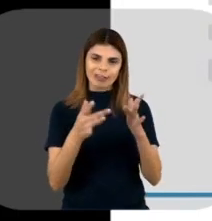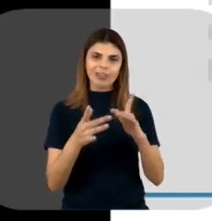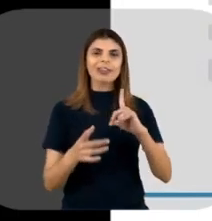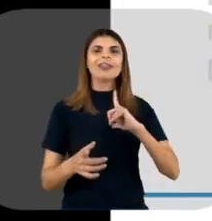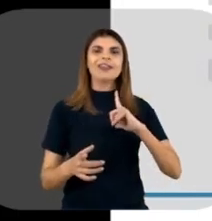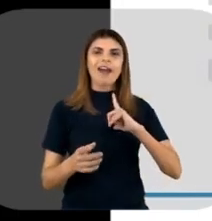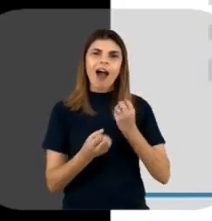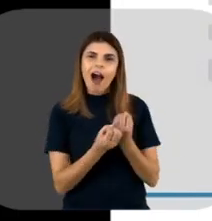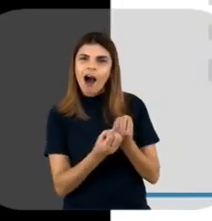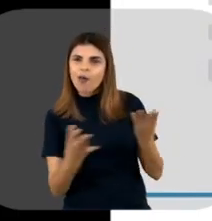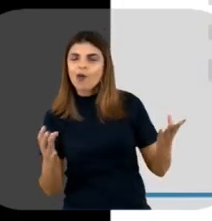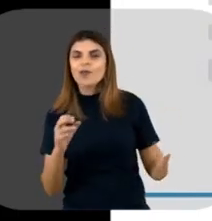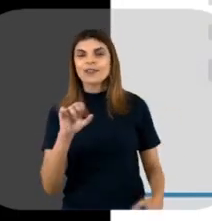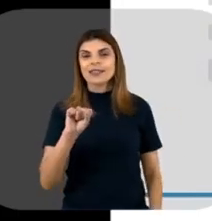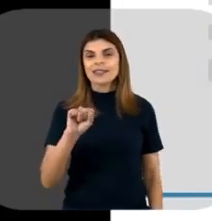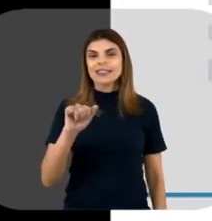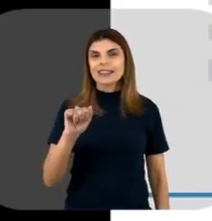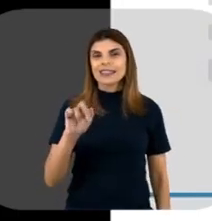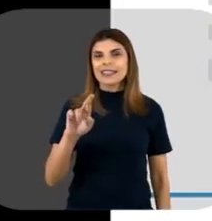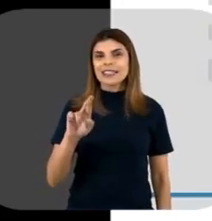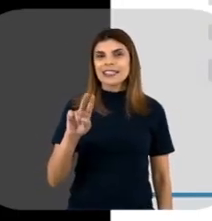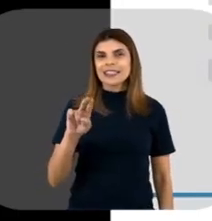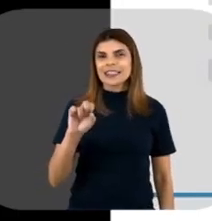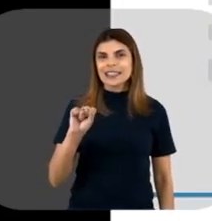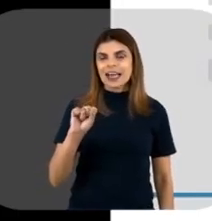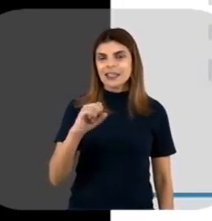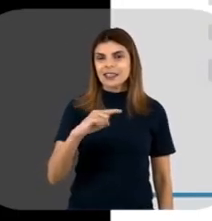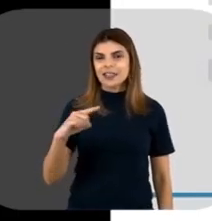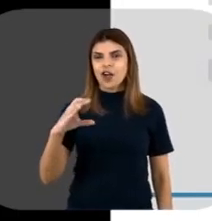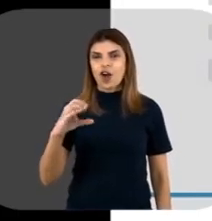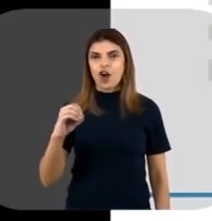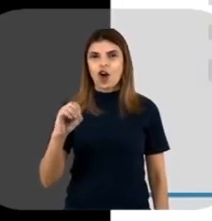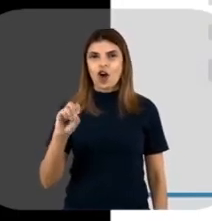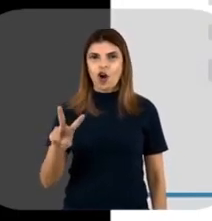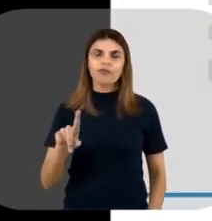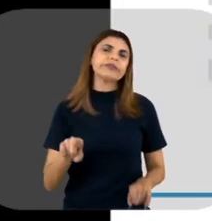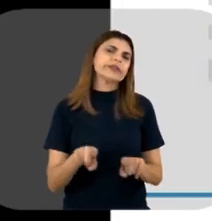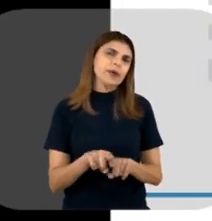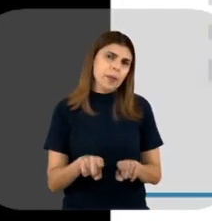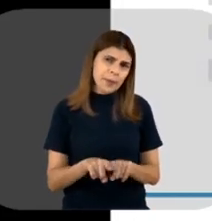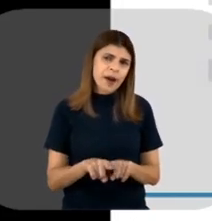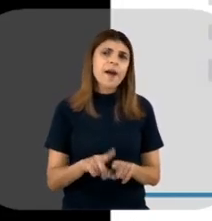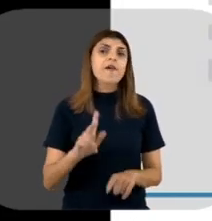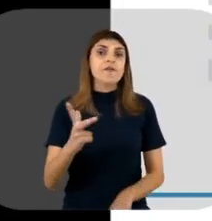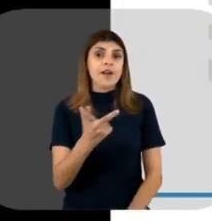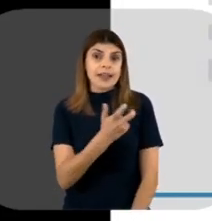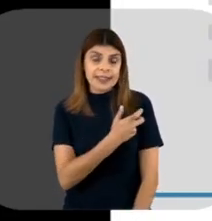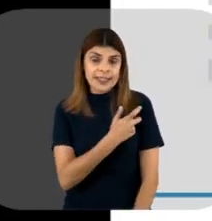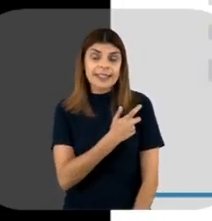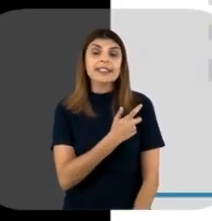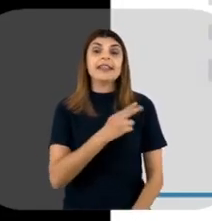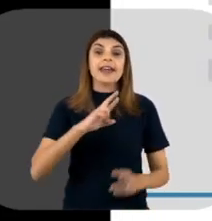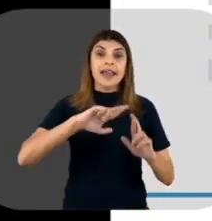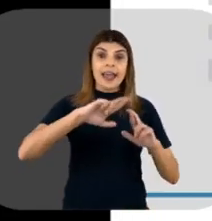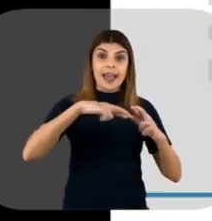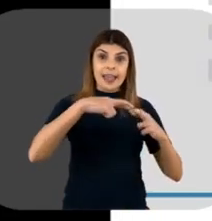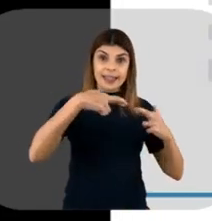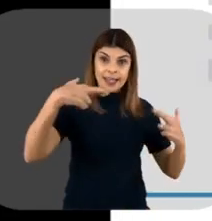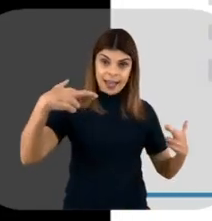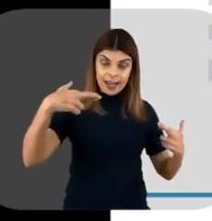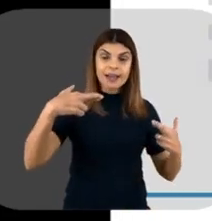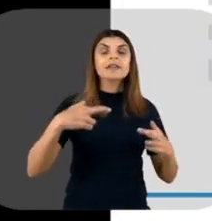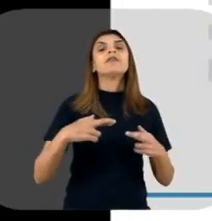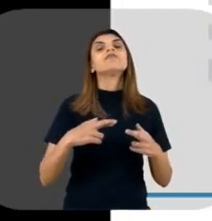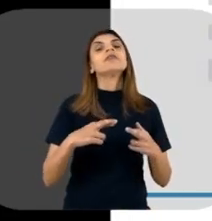alguns biofármacos para Sarskov também, né? Inclusive as vacinas de RNA